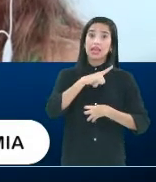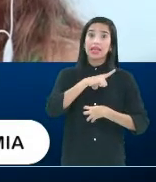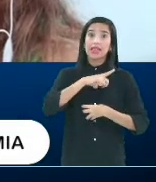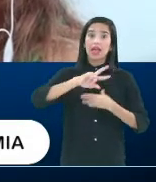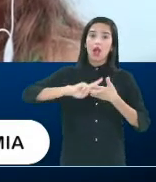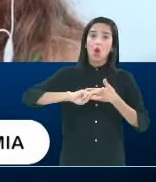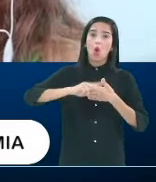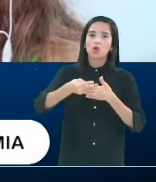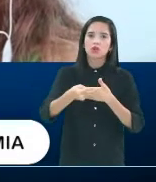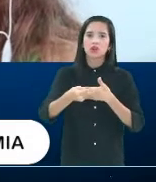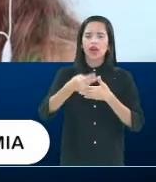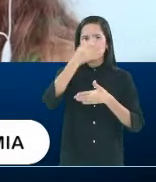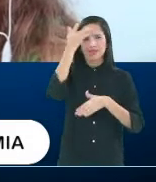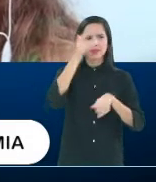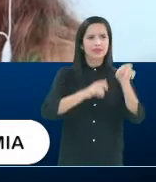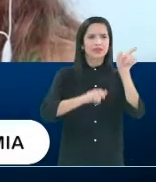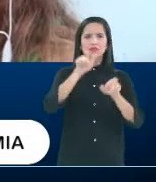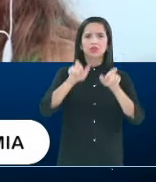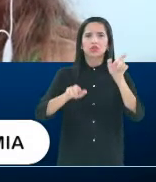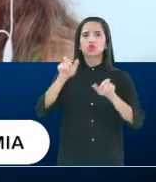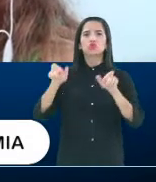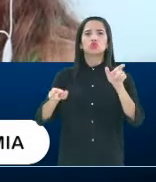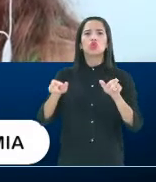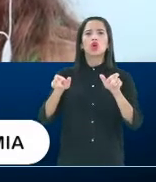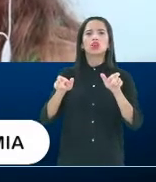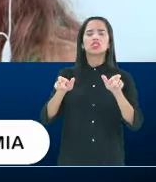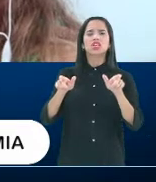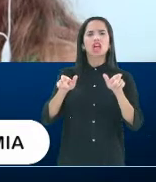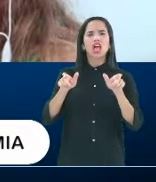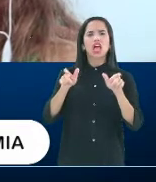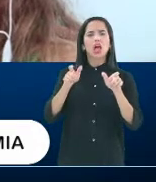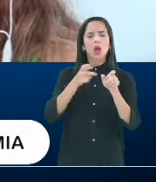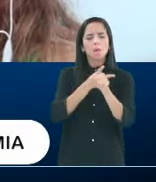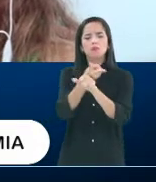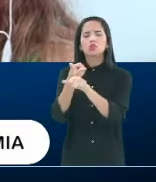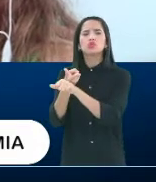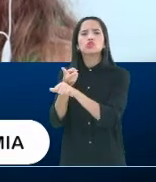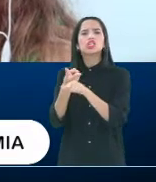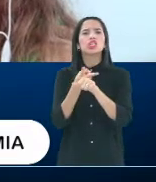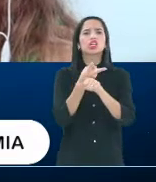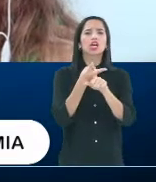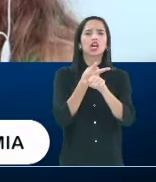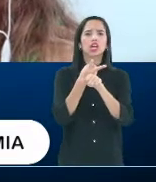pessoas, elas estão buscando um especialista na área?